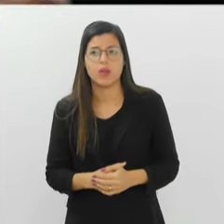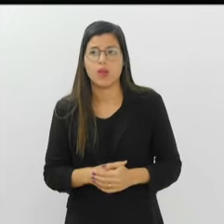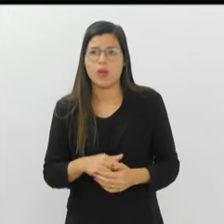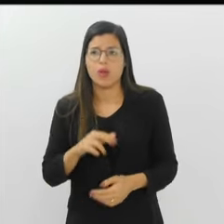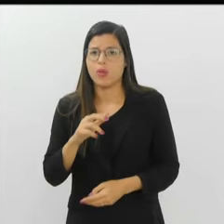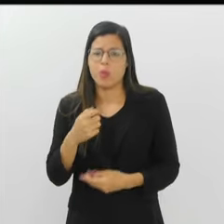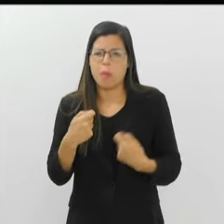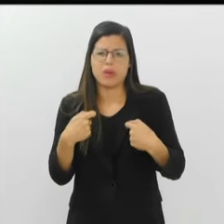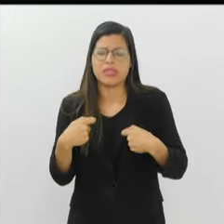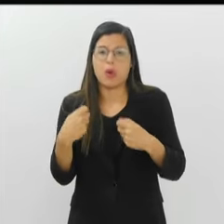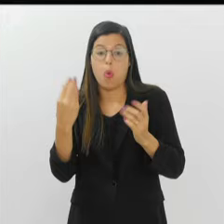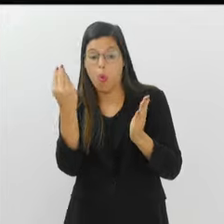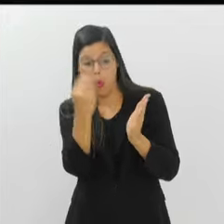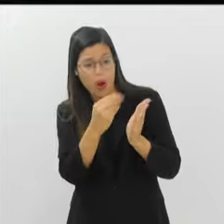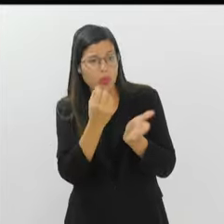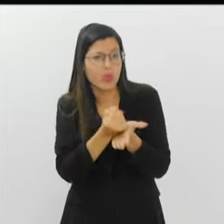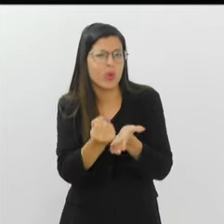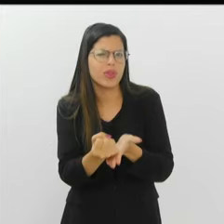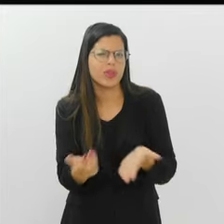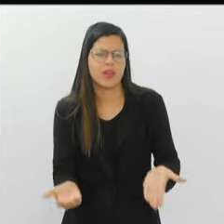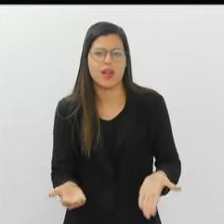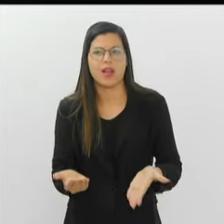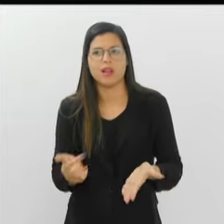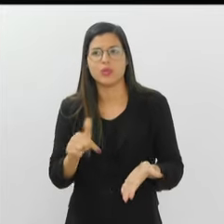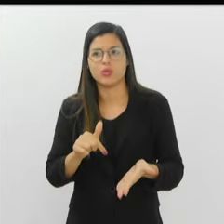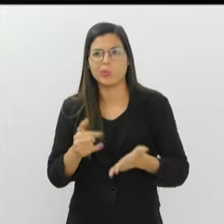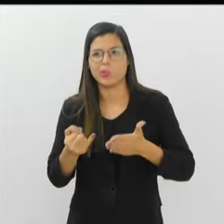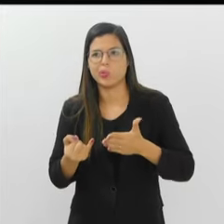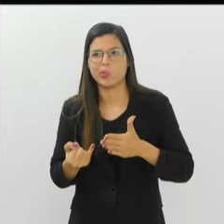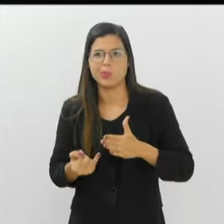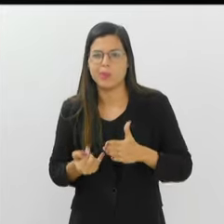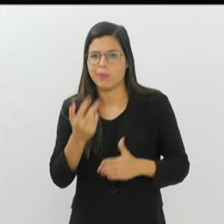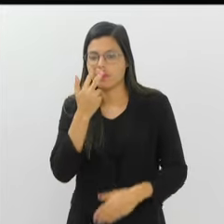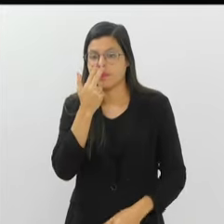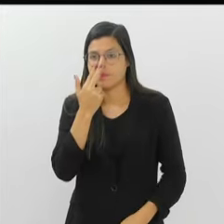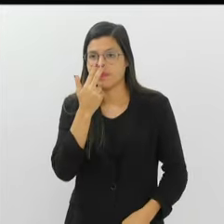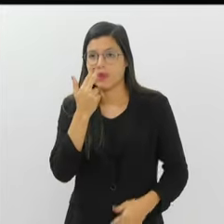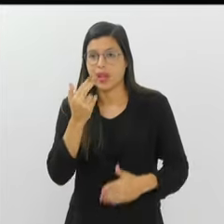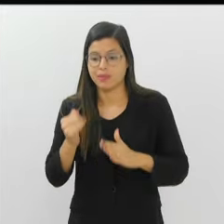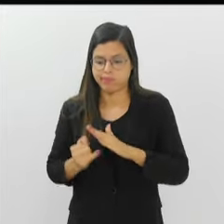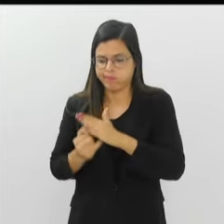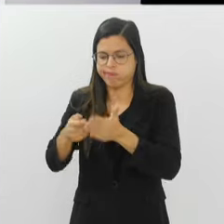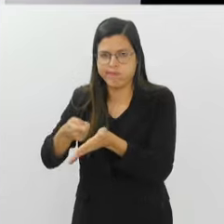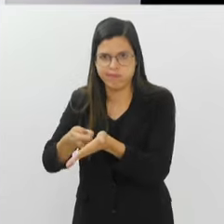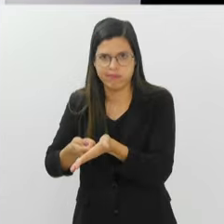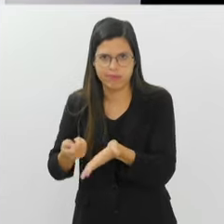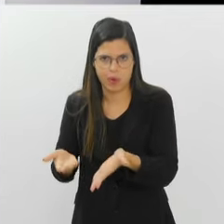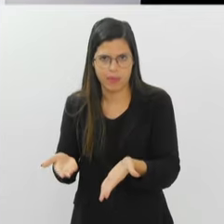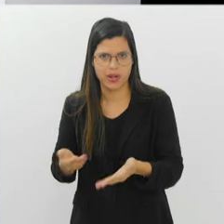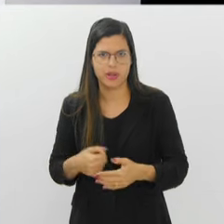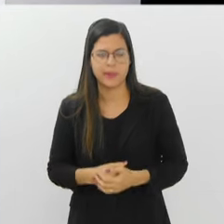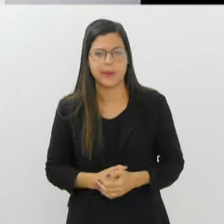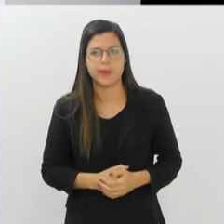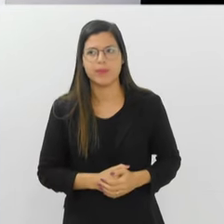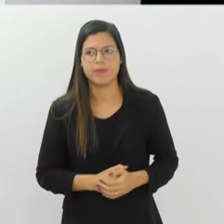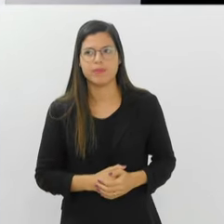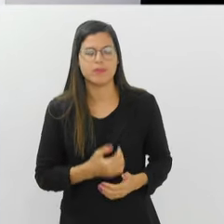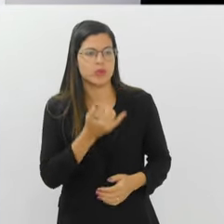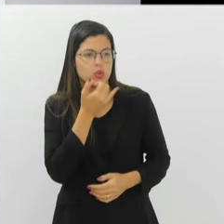não deveria ser um assunto por um contrato que colocasse a instituição... Quando você contrata o Imposição de